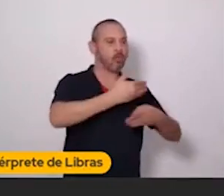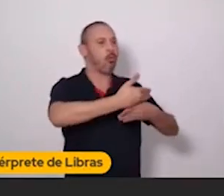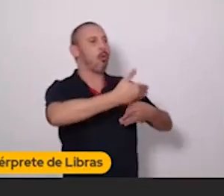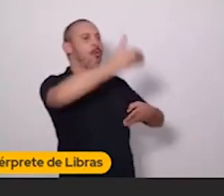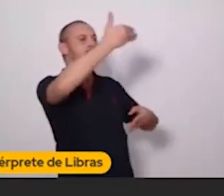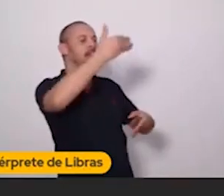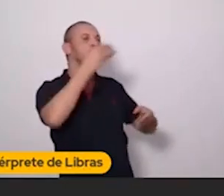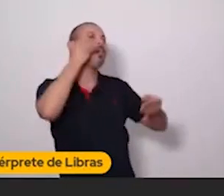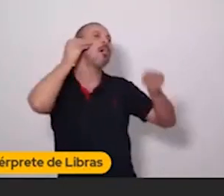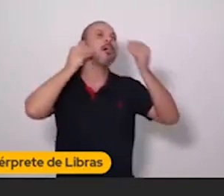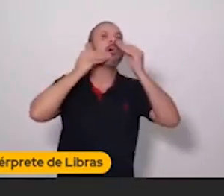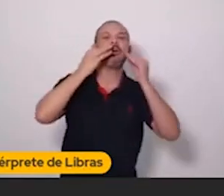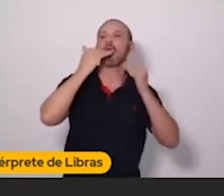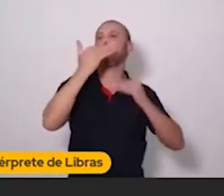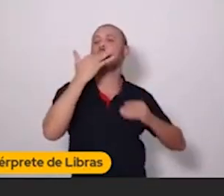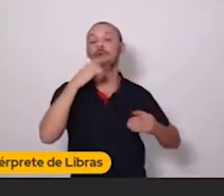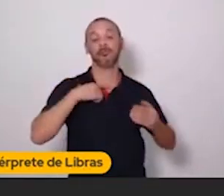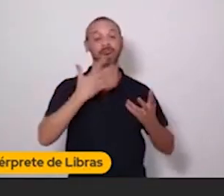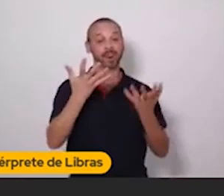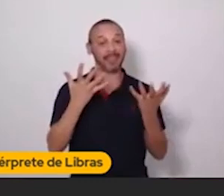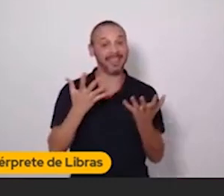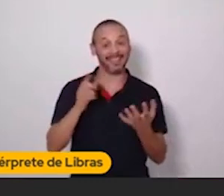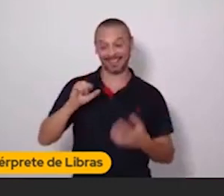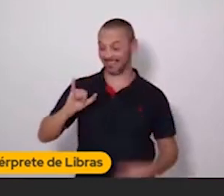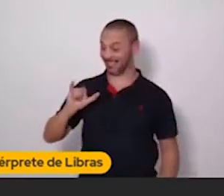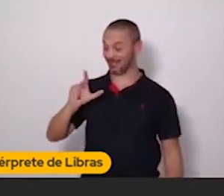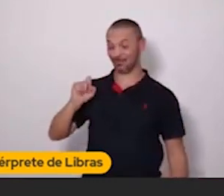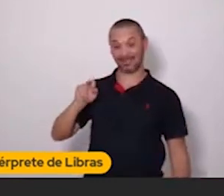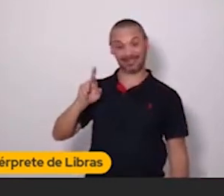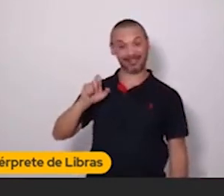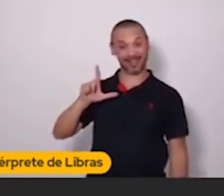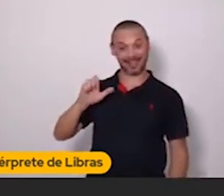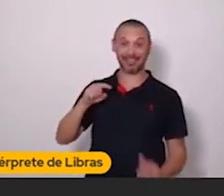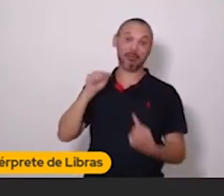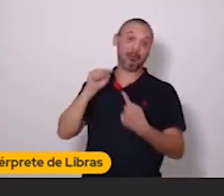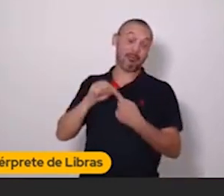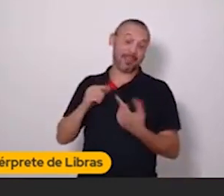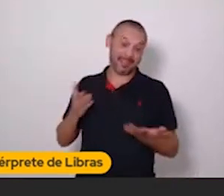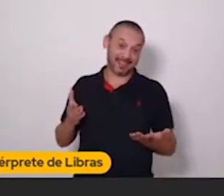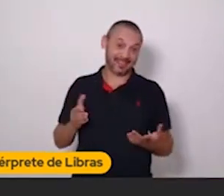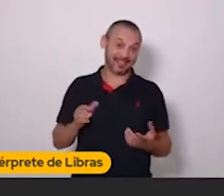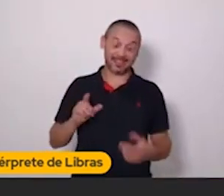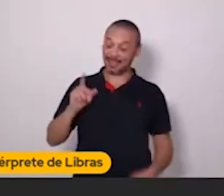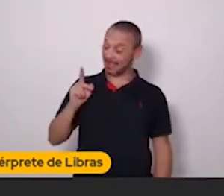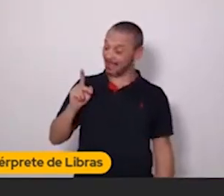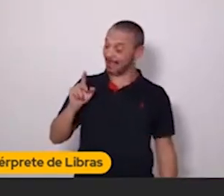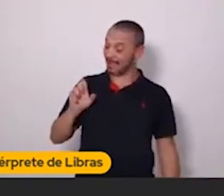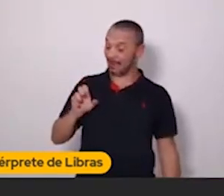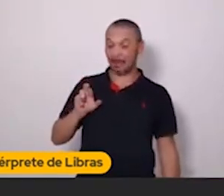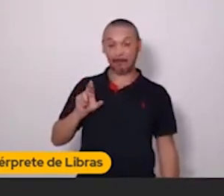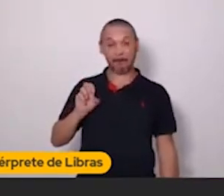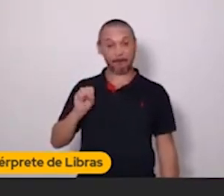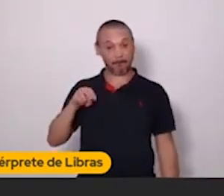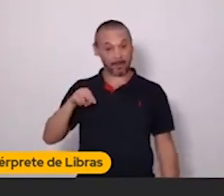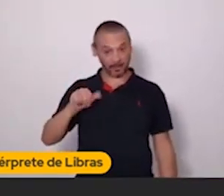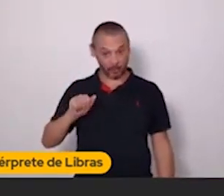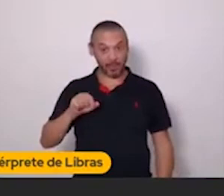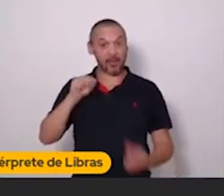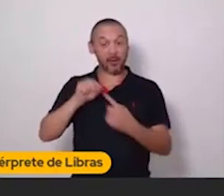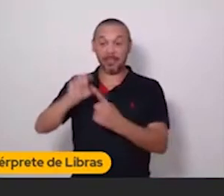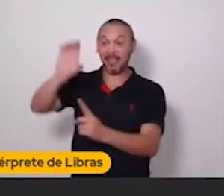maquiagem. tudo. Então, quando a gente fala de persona. A gente cria a representação do nosso cliente ideal.